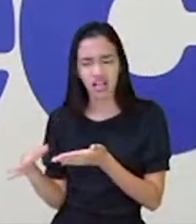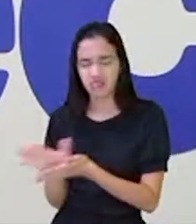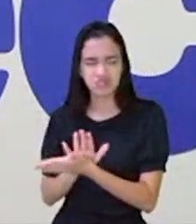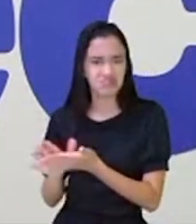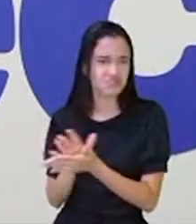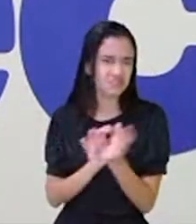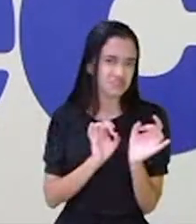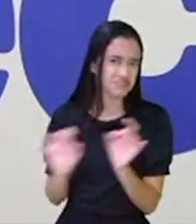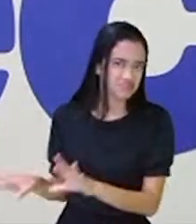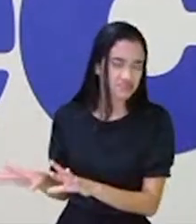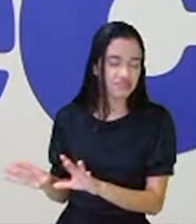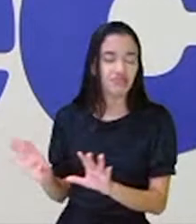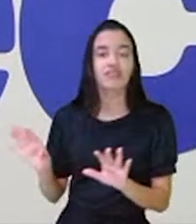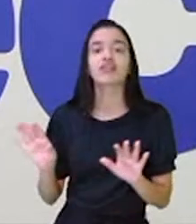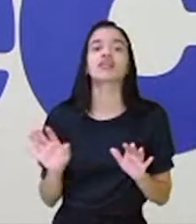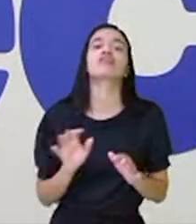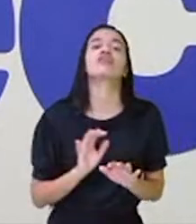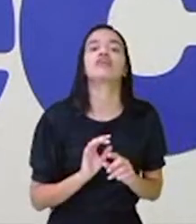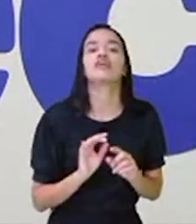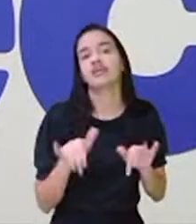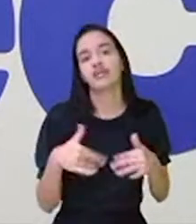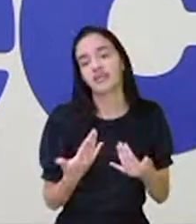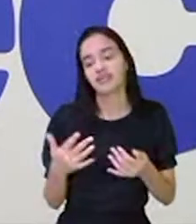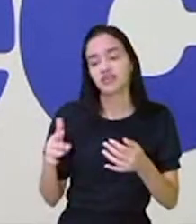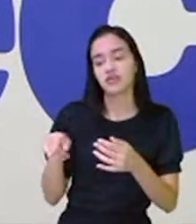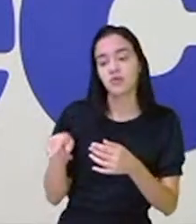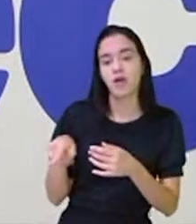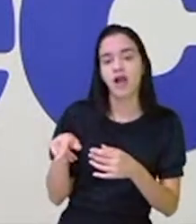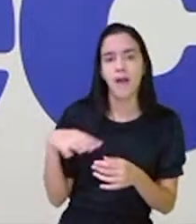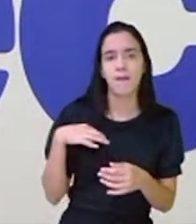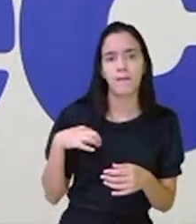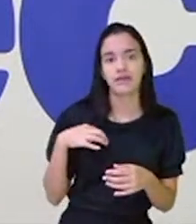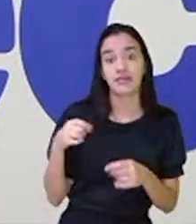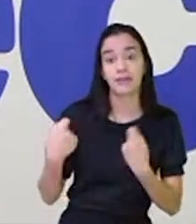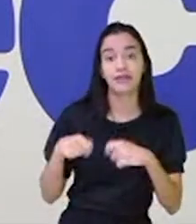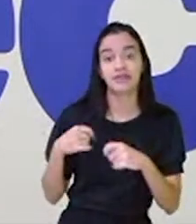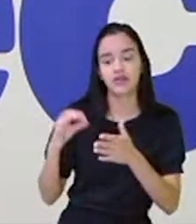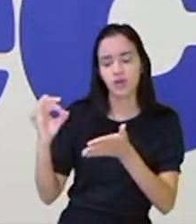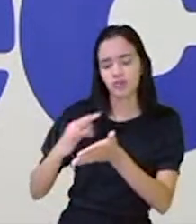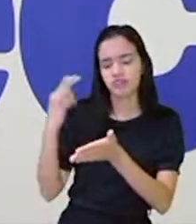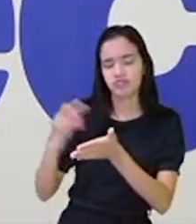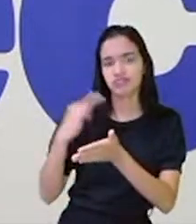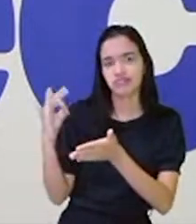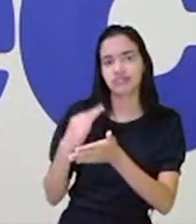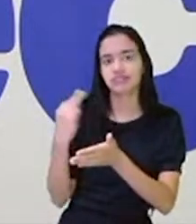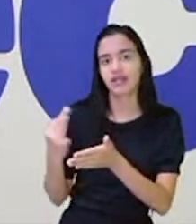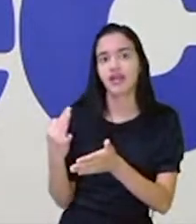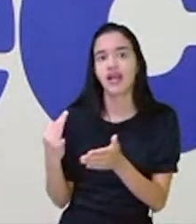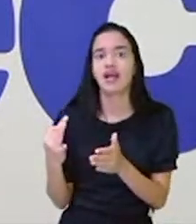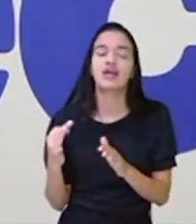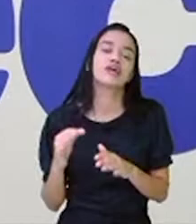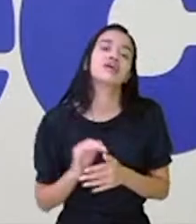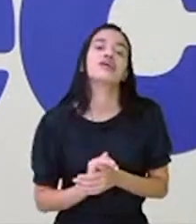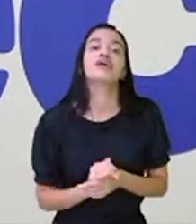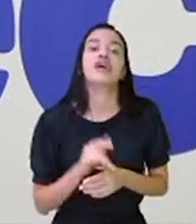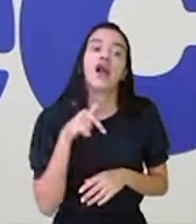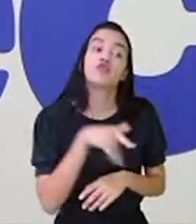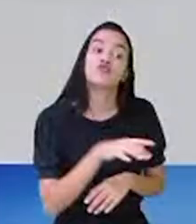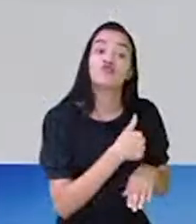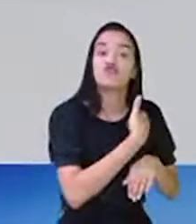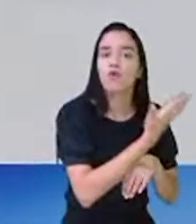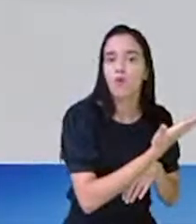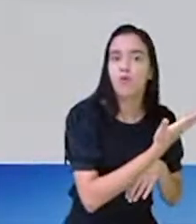alguma coisa que está precisando ali de um remendo. Então, dá conta das coisas, mas em casa não dá. Ah,